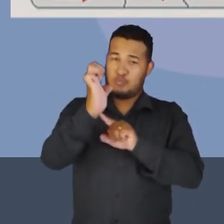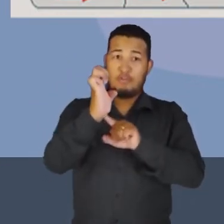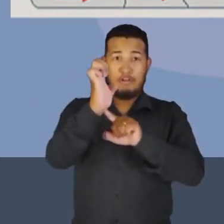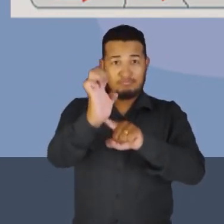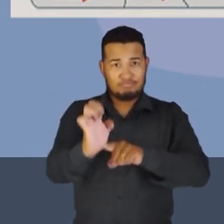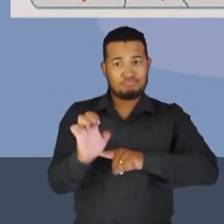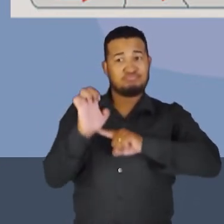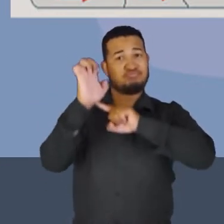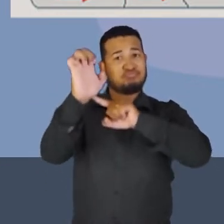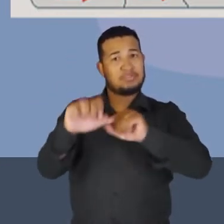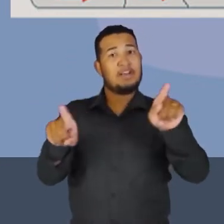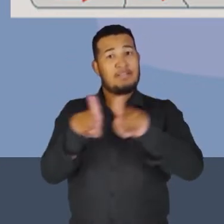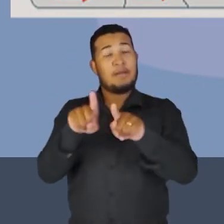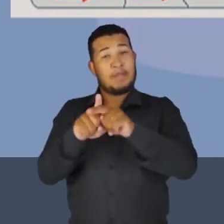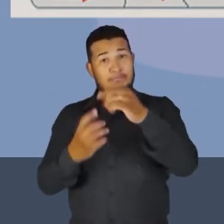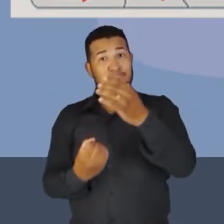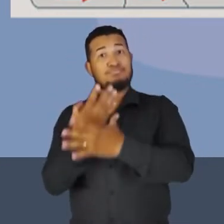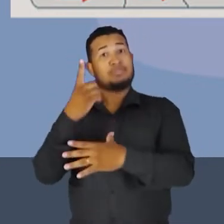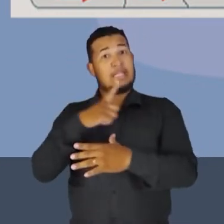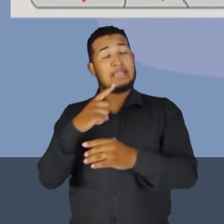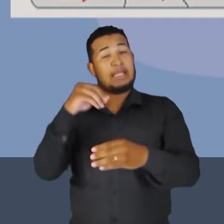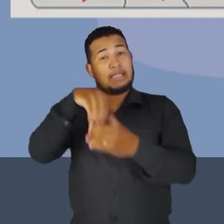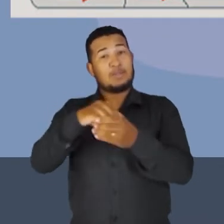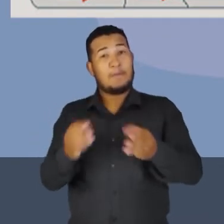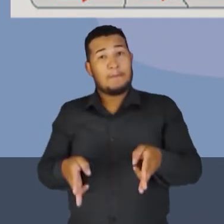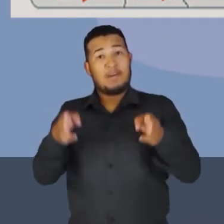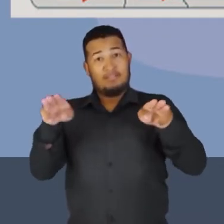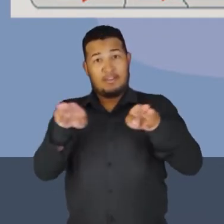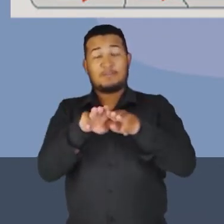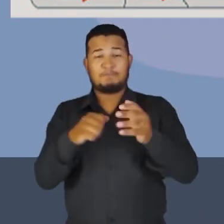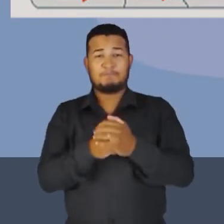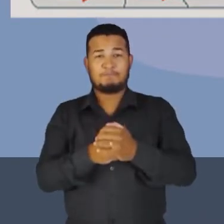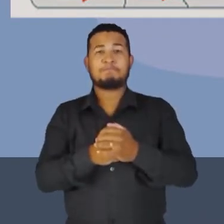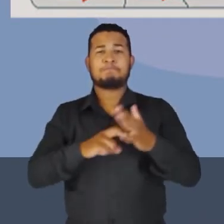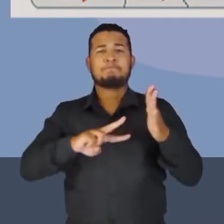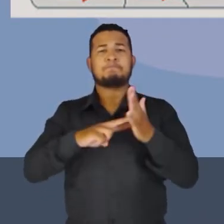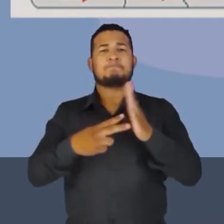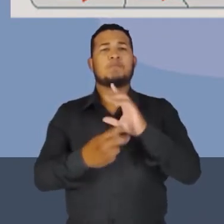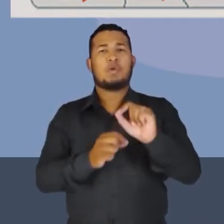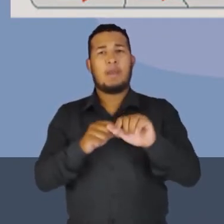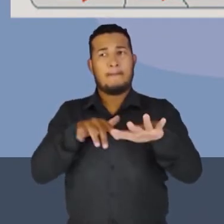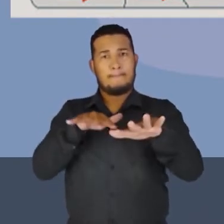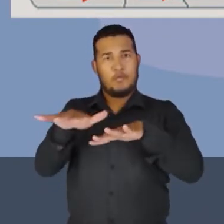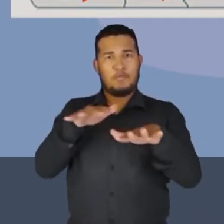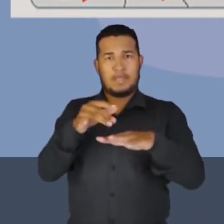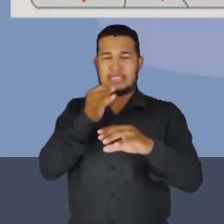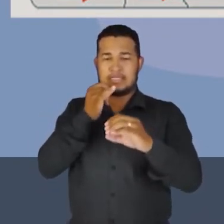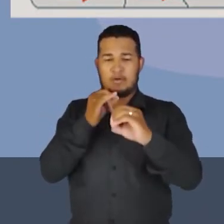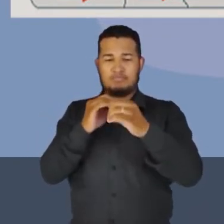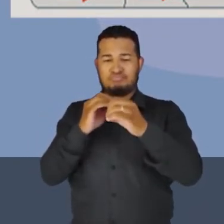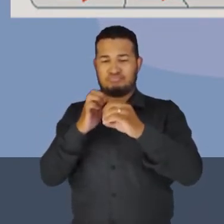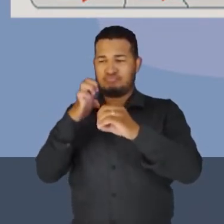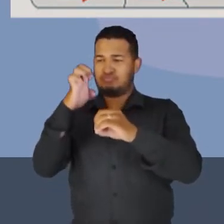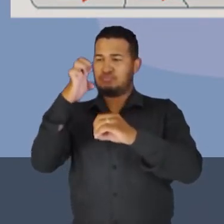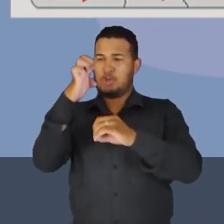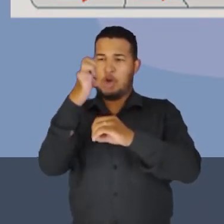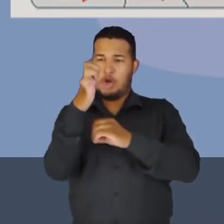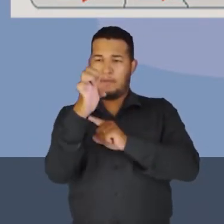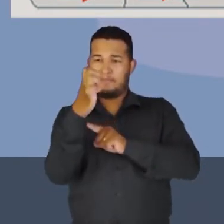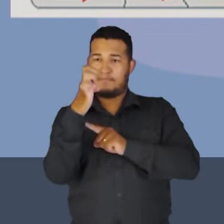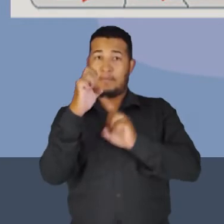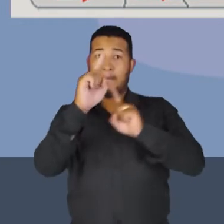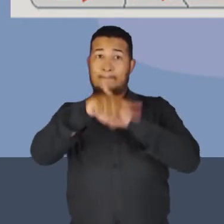um, uma indução magnética. Ou seja, estes dois movimentos, um de rotação e outro de